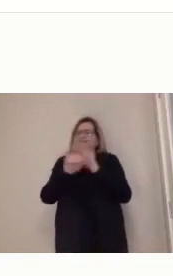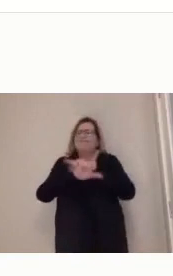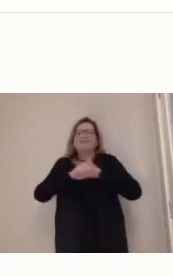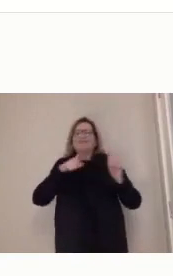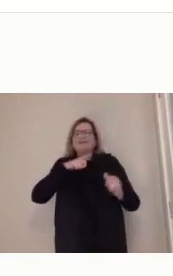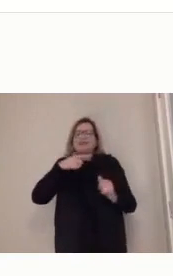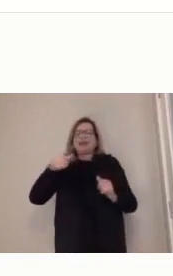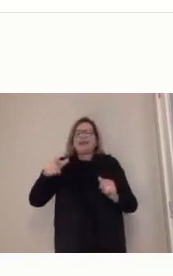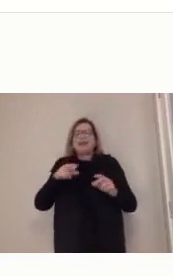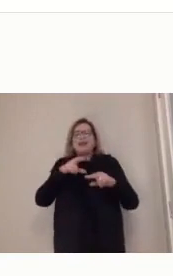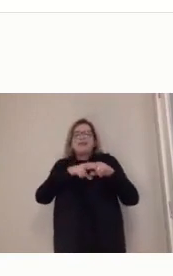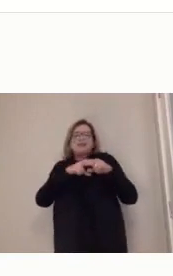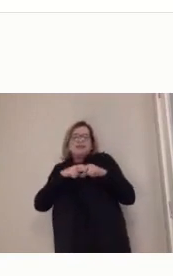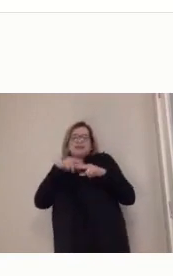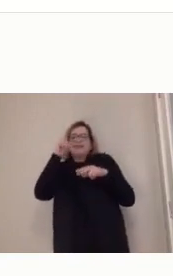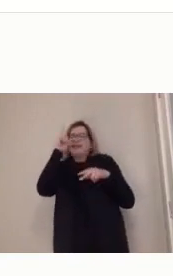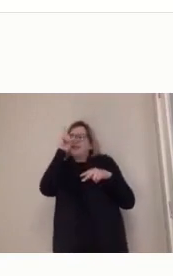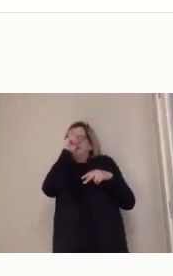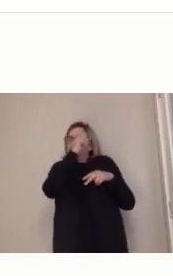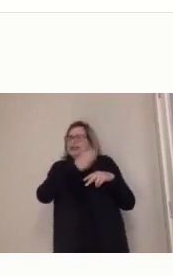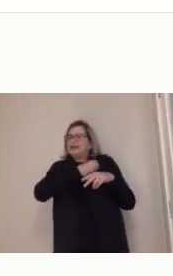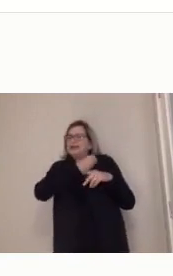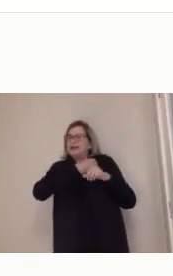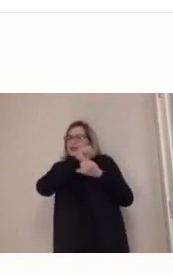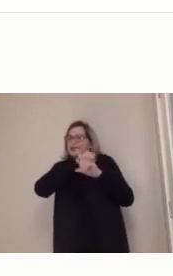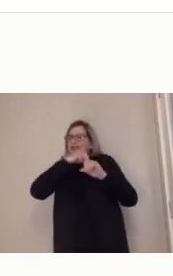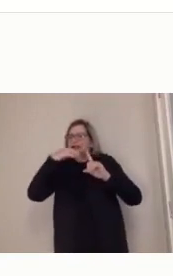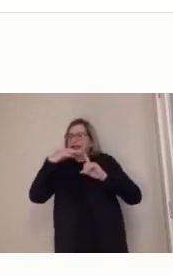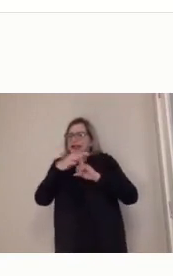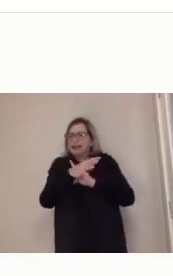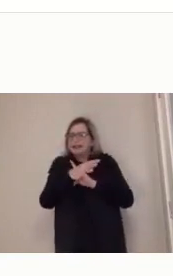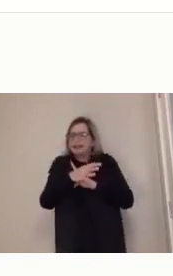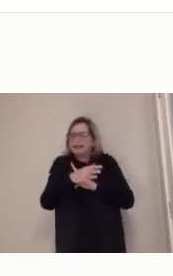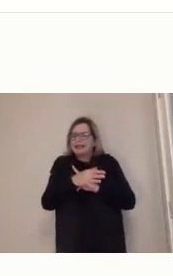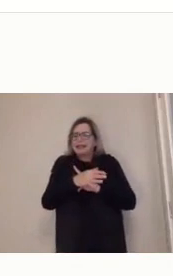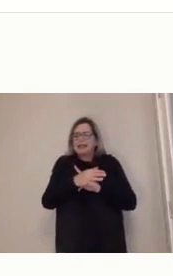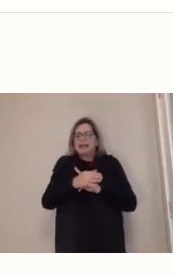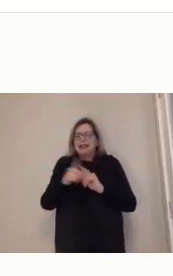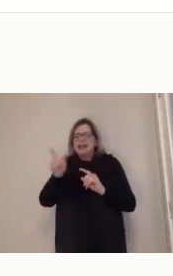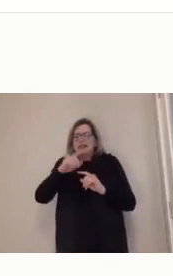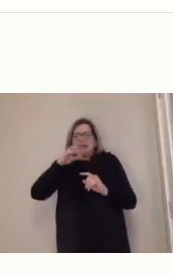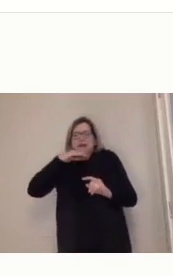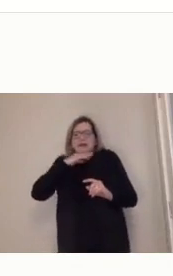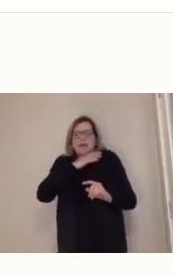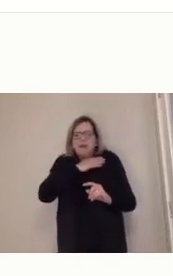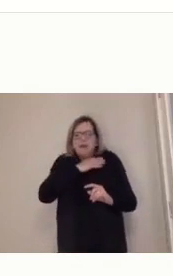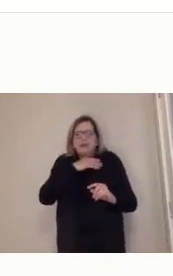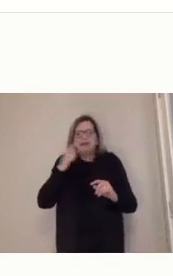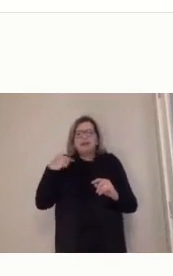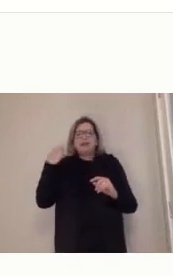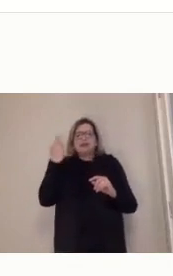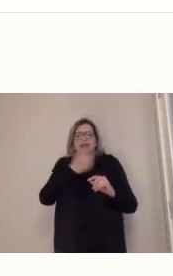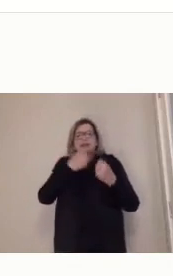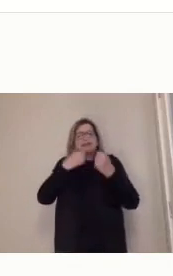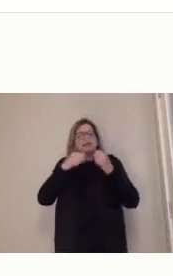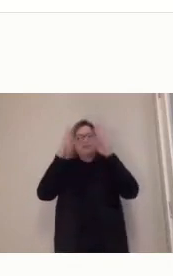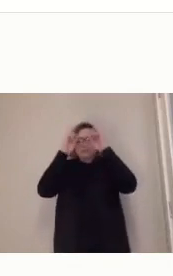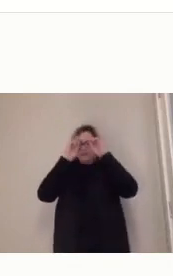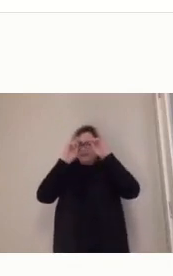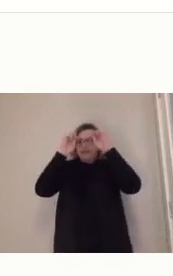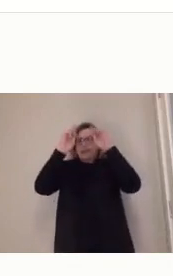gente, isso não é ruim, não, a gente tem que respeitar as diferenças, a tem que respeitar a